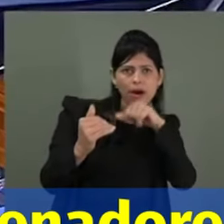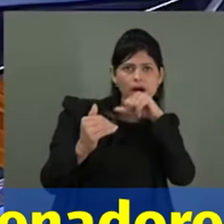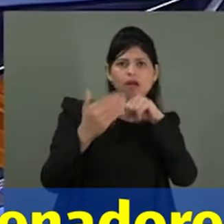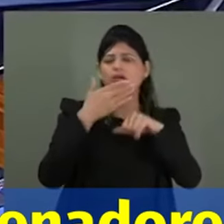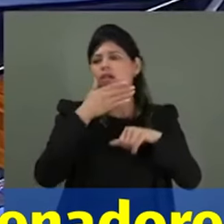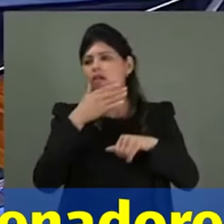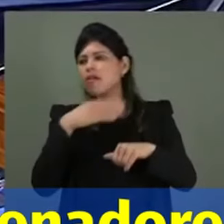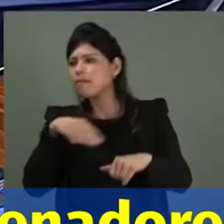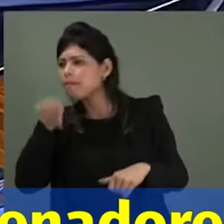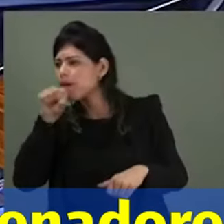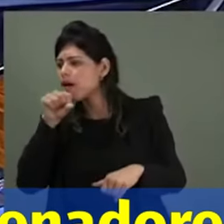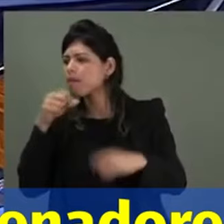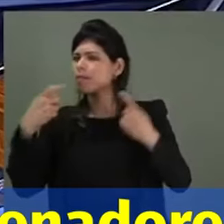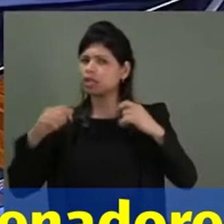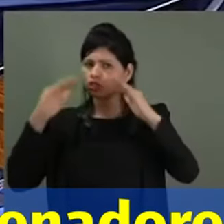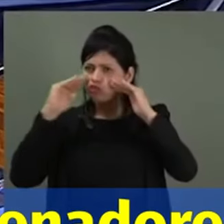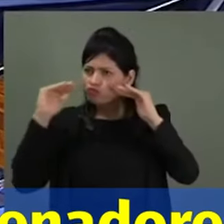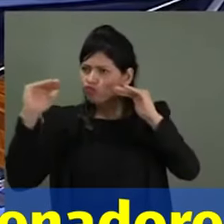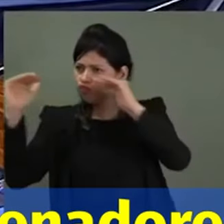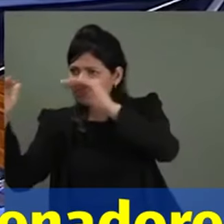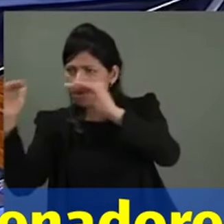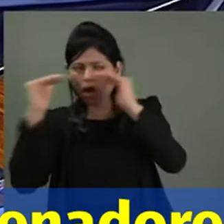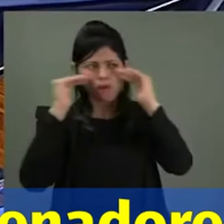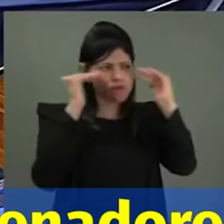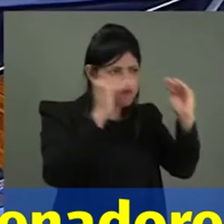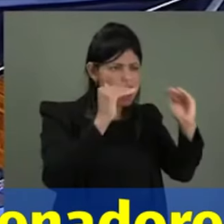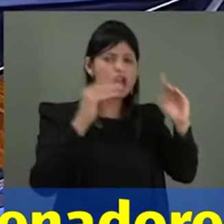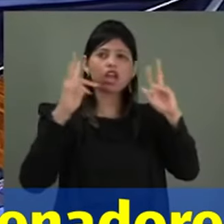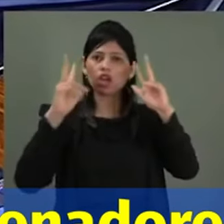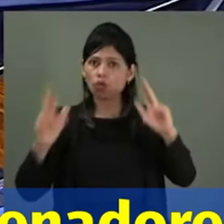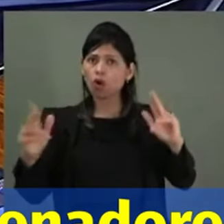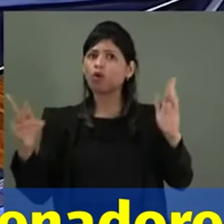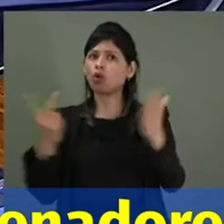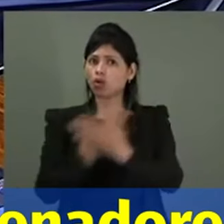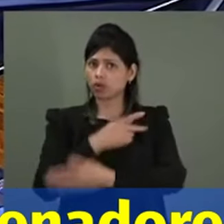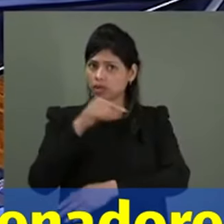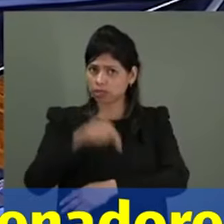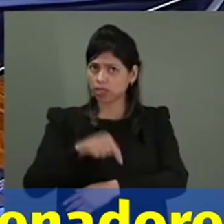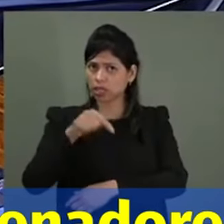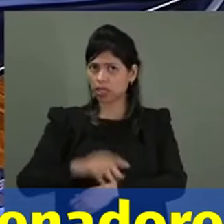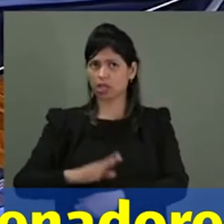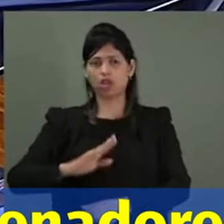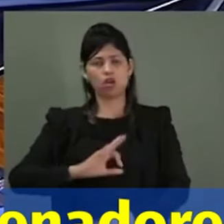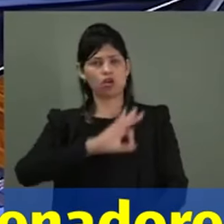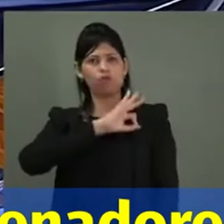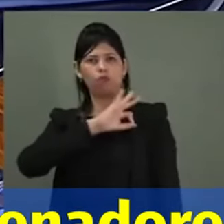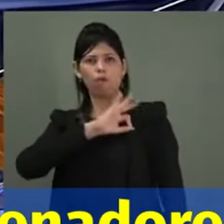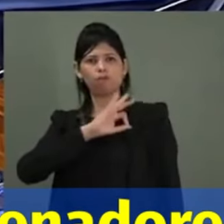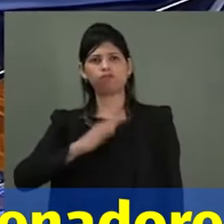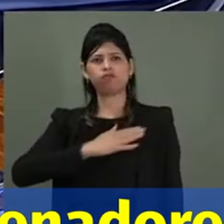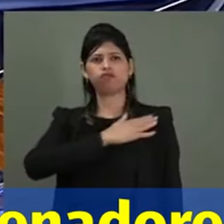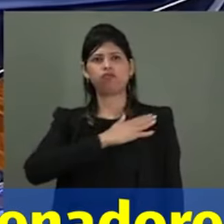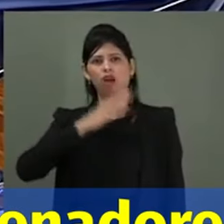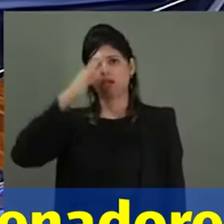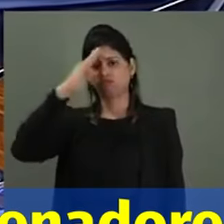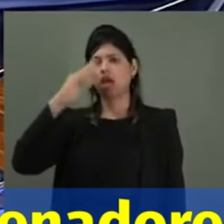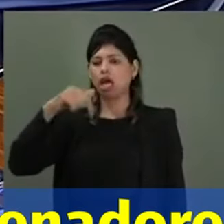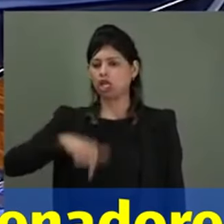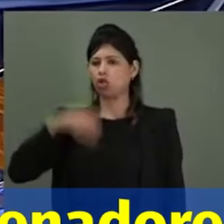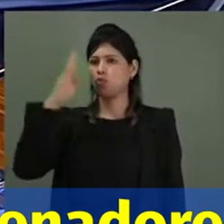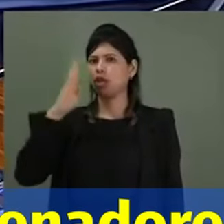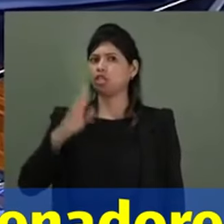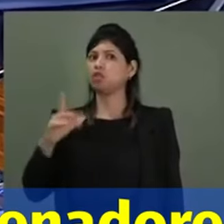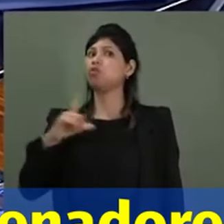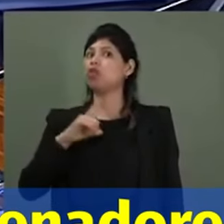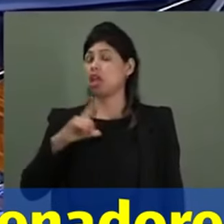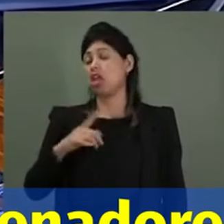essa cadeia de autoridade existe, por exemplo, nas forças armadas, pelo menos no Brasil existia, hoje eles dão continência para ditador, eu não